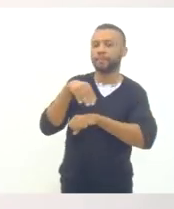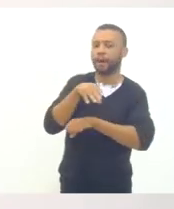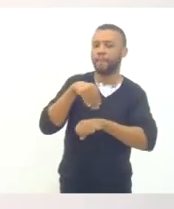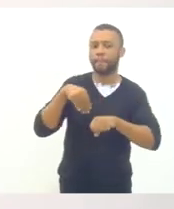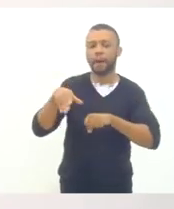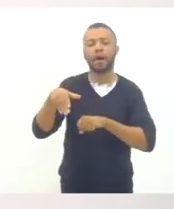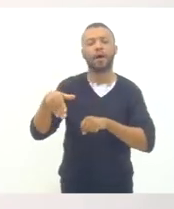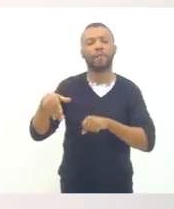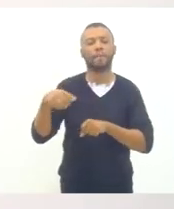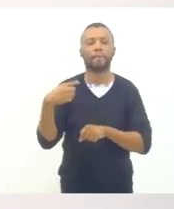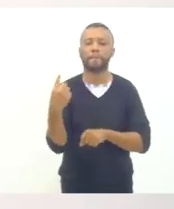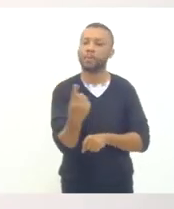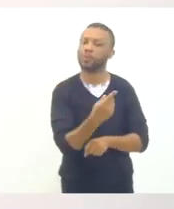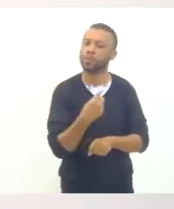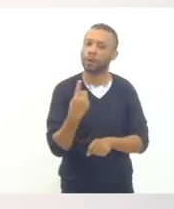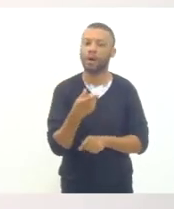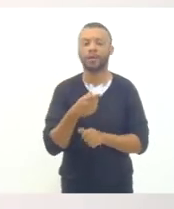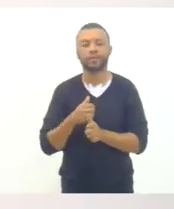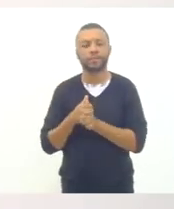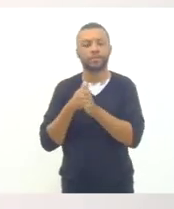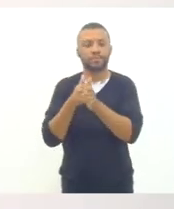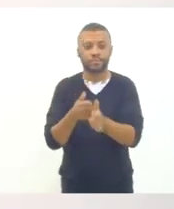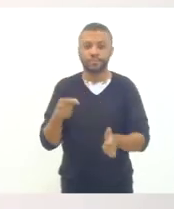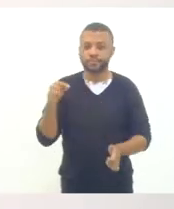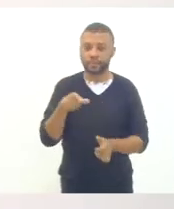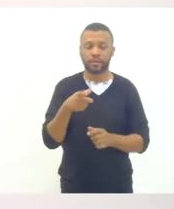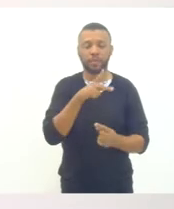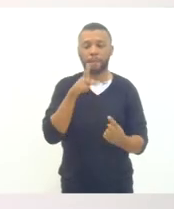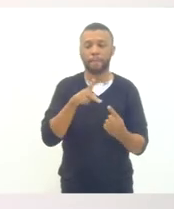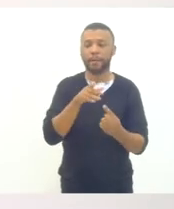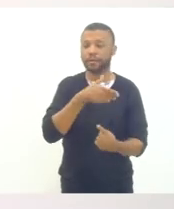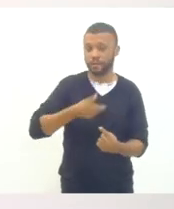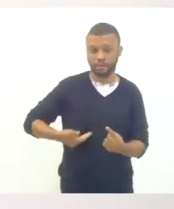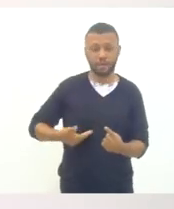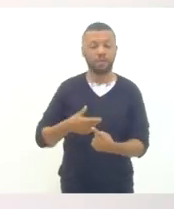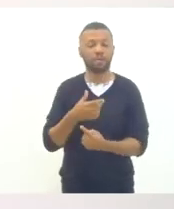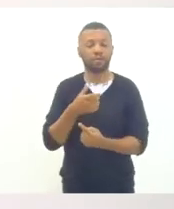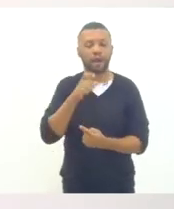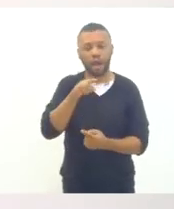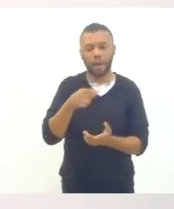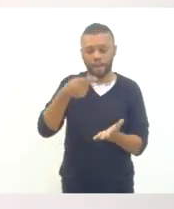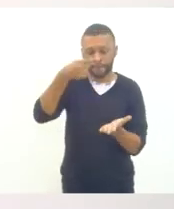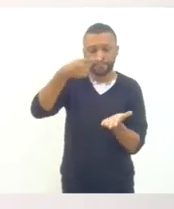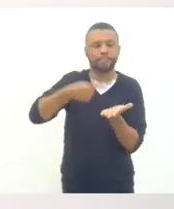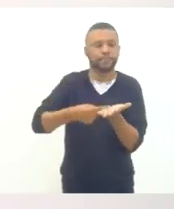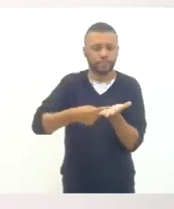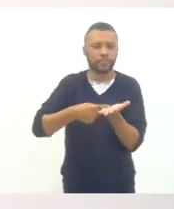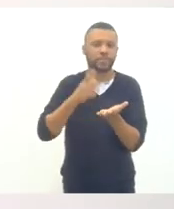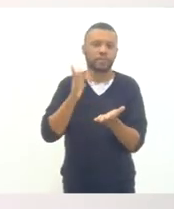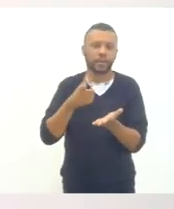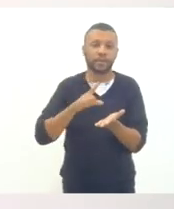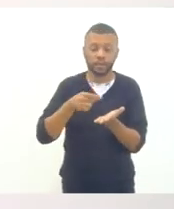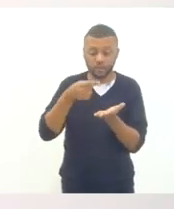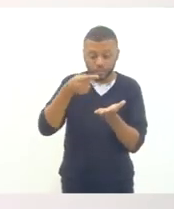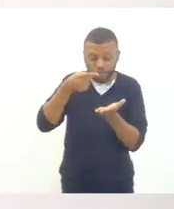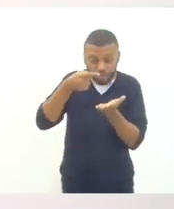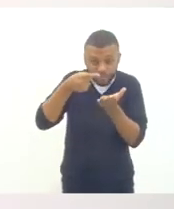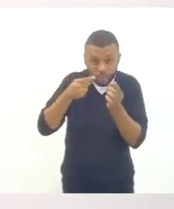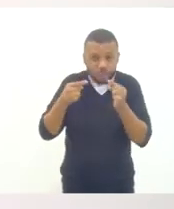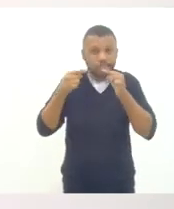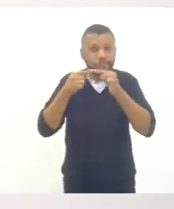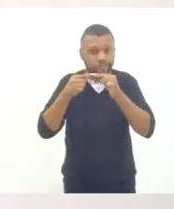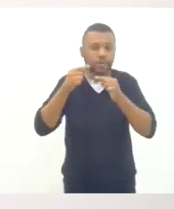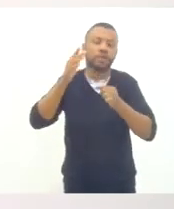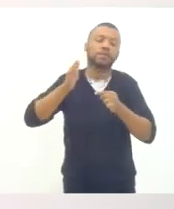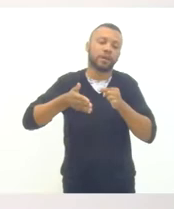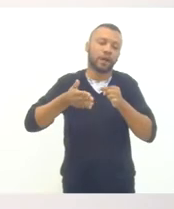acompanha, que o plano estadual de educação é uma prioridade, já está na nossa agenda e a gente vai fazer os debates para garantir, de fato, que ele seja uma